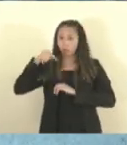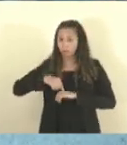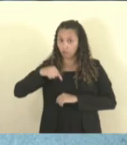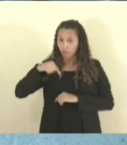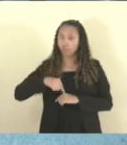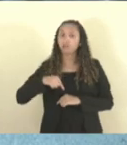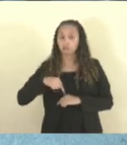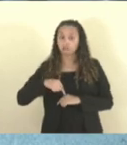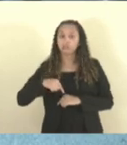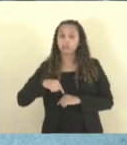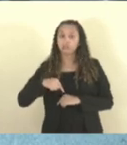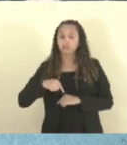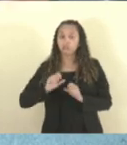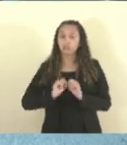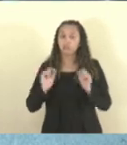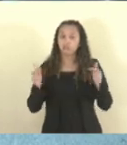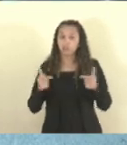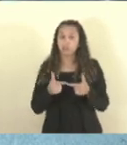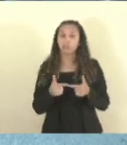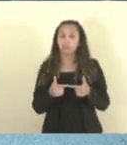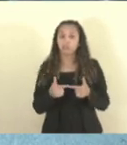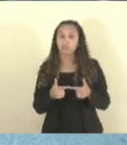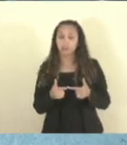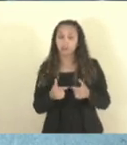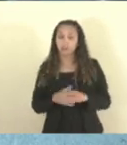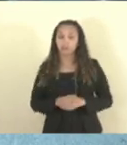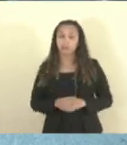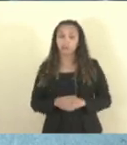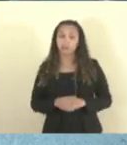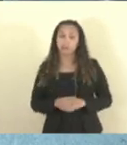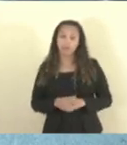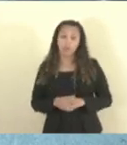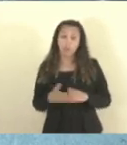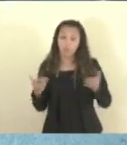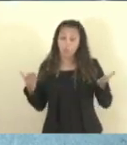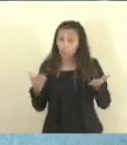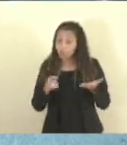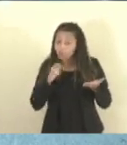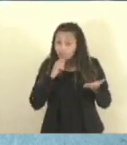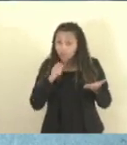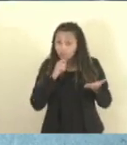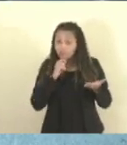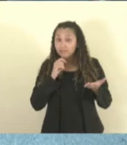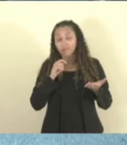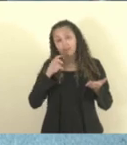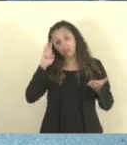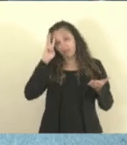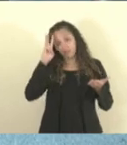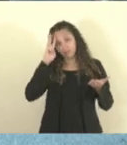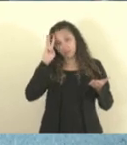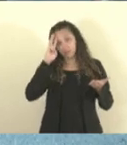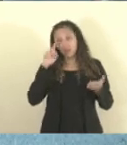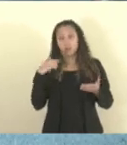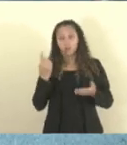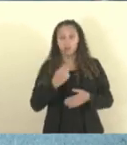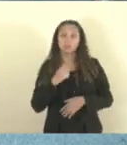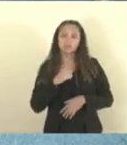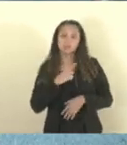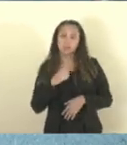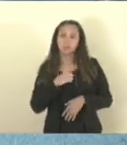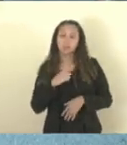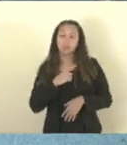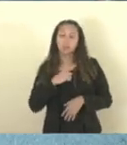para o plenário desta Casa de Leis. Como hoje ainda é terça-feira, nós temos uma